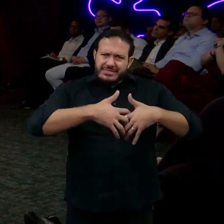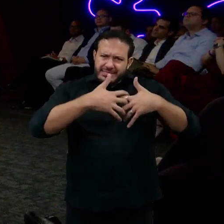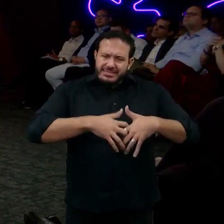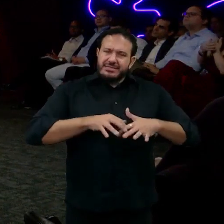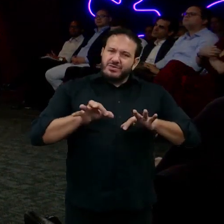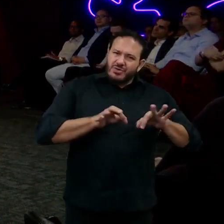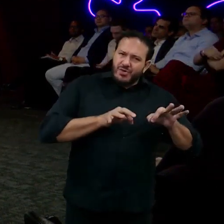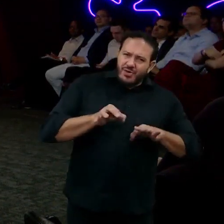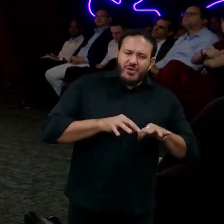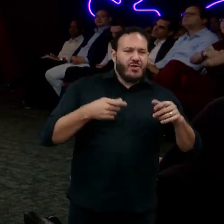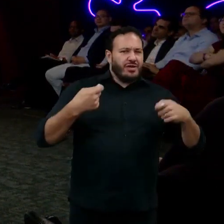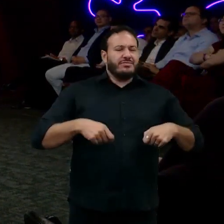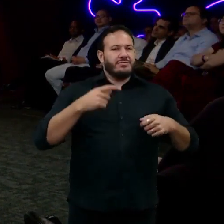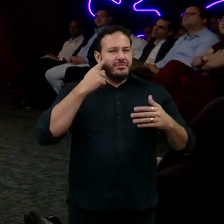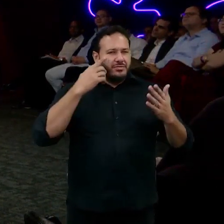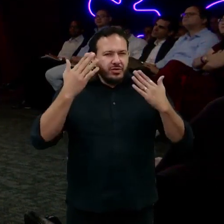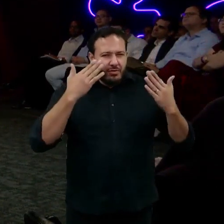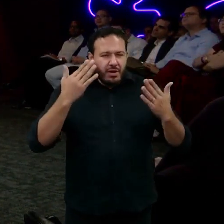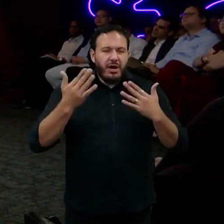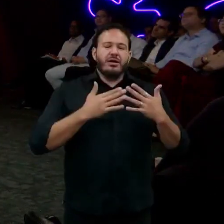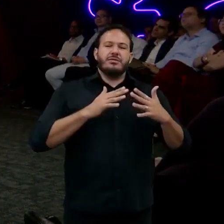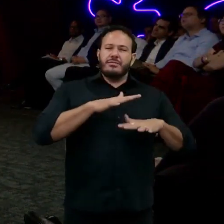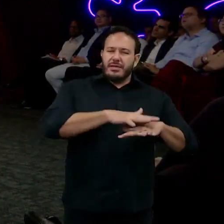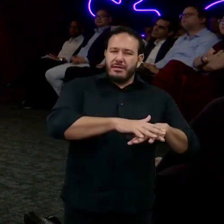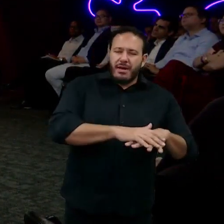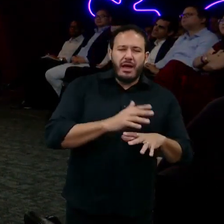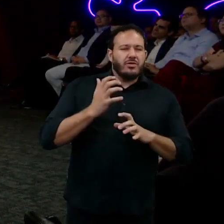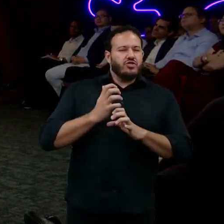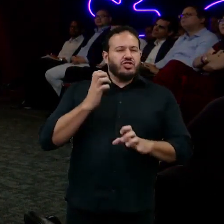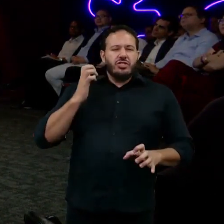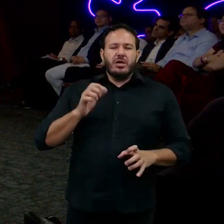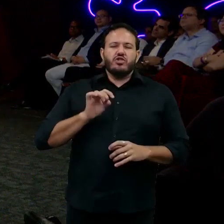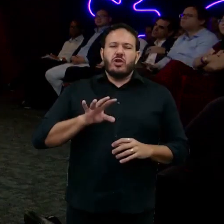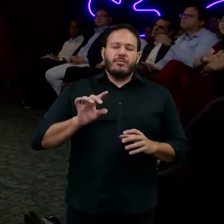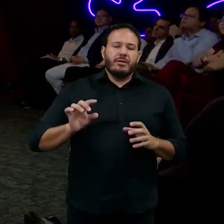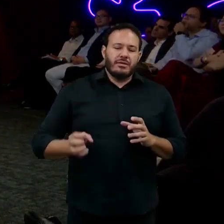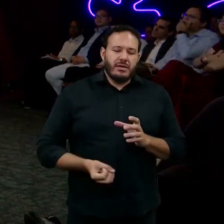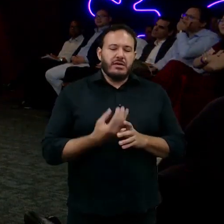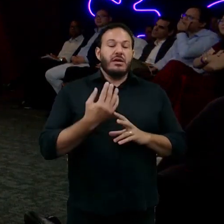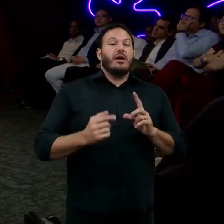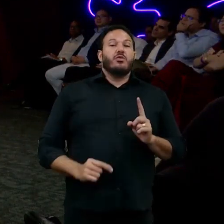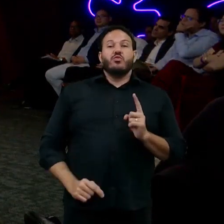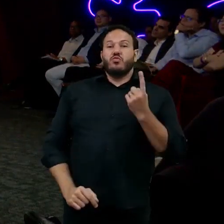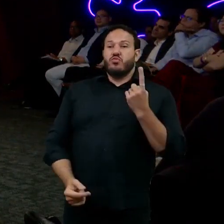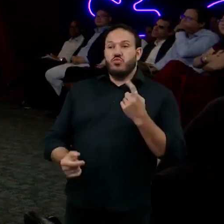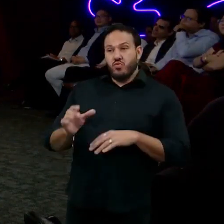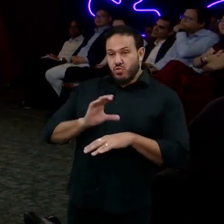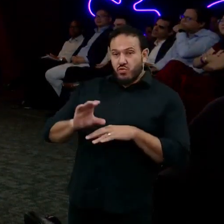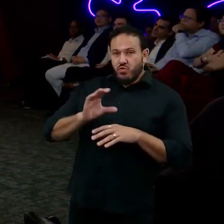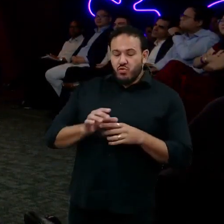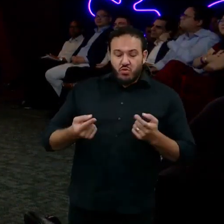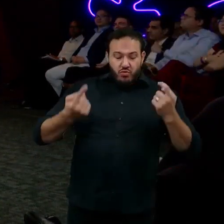um matemático, um engenheiro, seja lá o que for, só para criar um curso de um antropologista